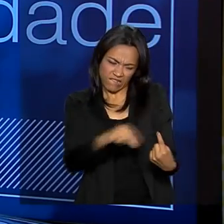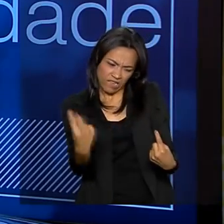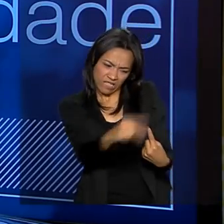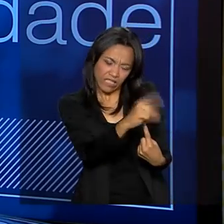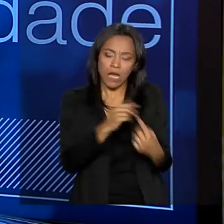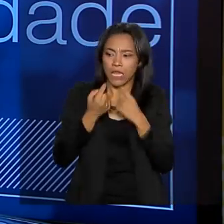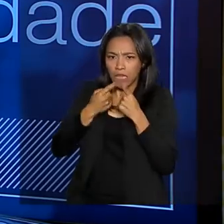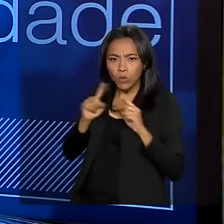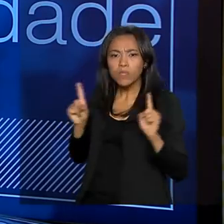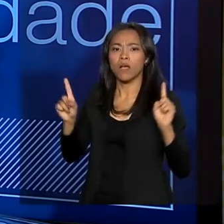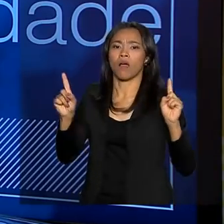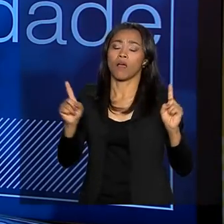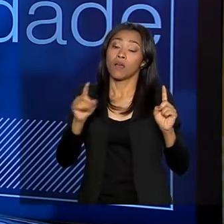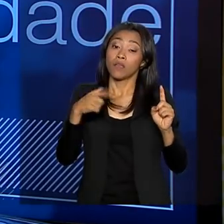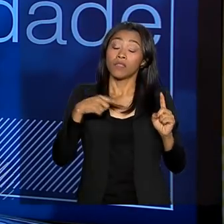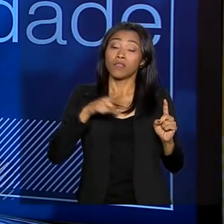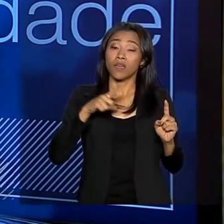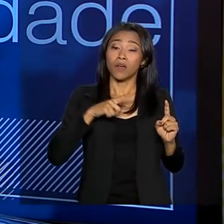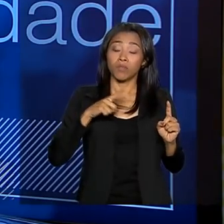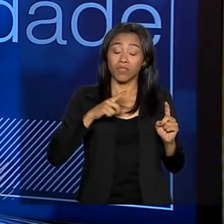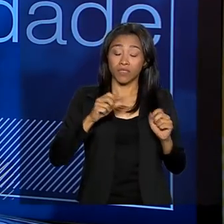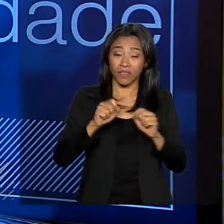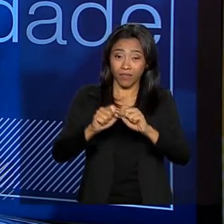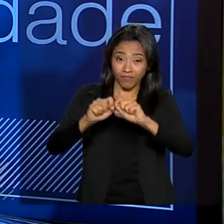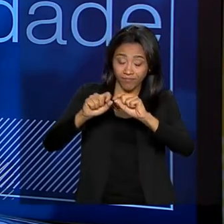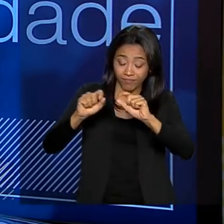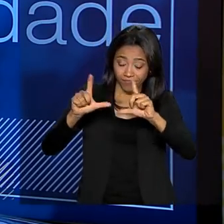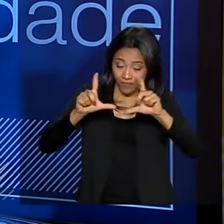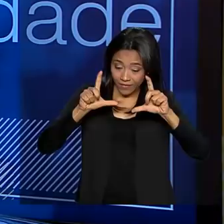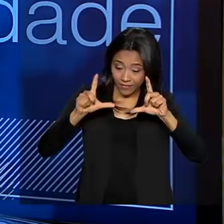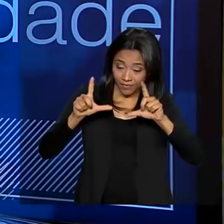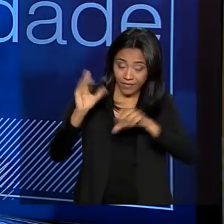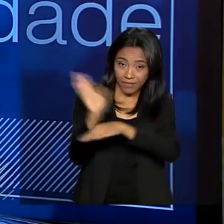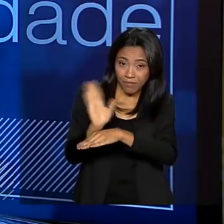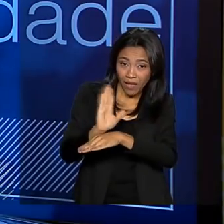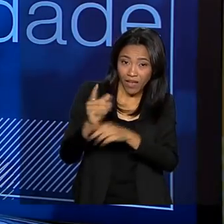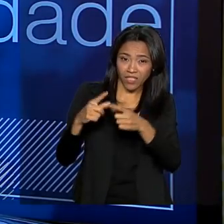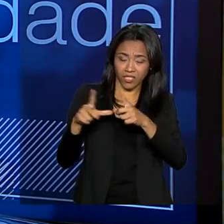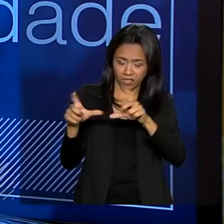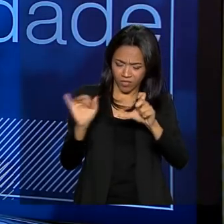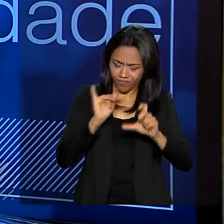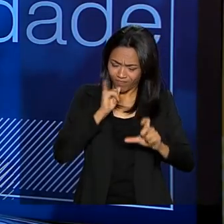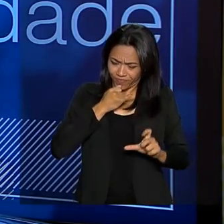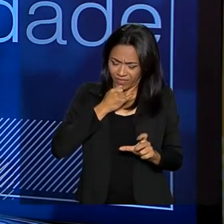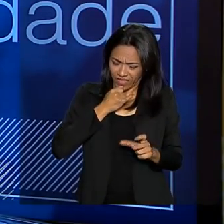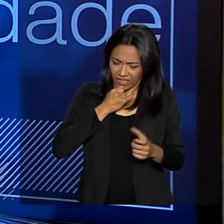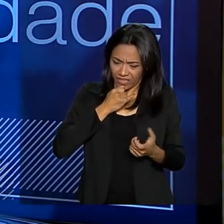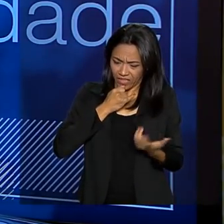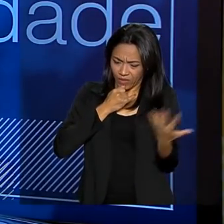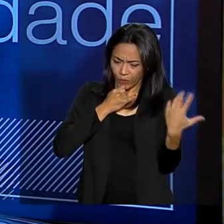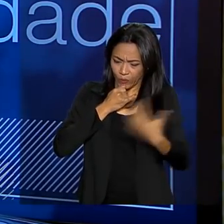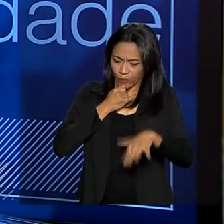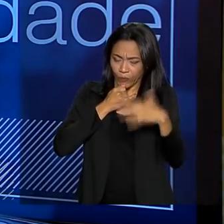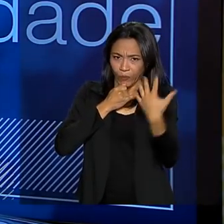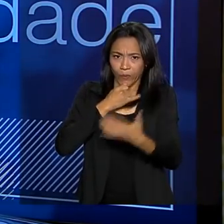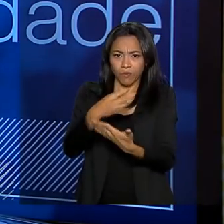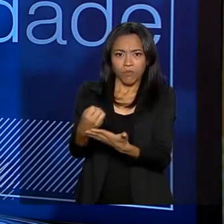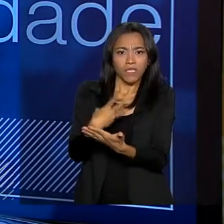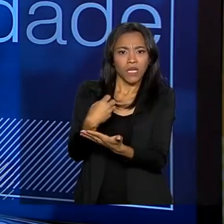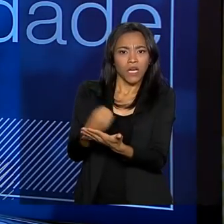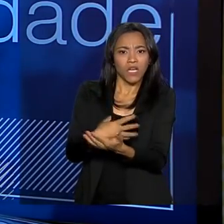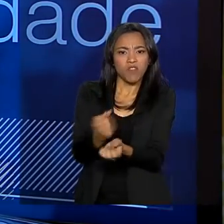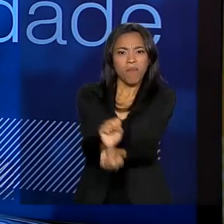Paulo, nós estamos recebendo imagens, para a tristeza dessa ministra e para a tristeza do Brasil, de idosos